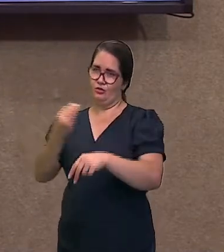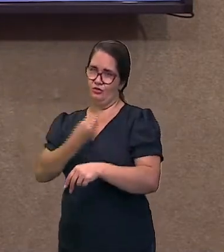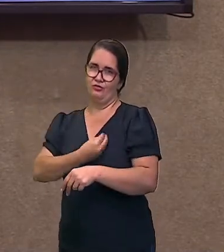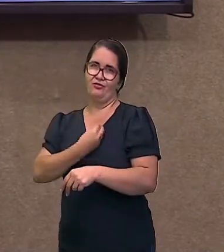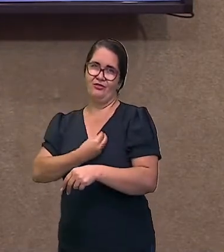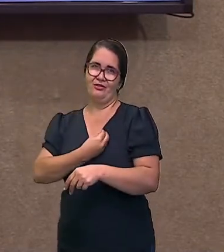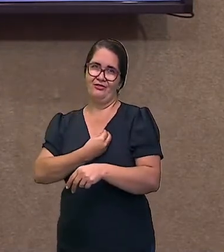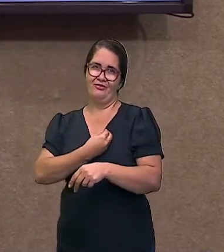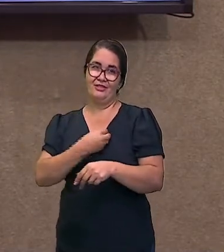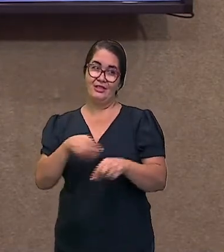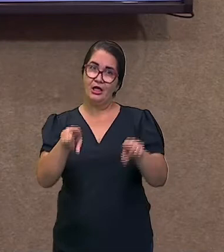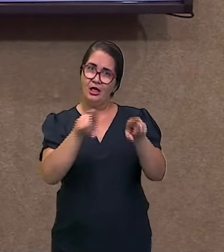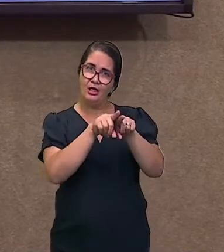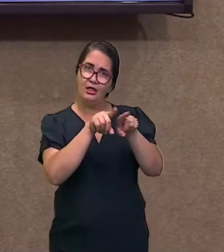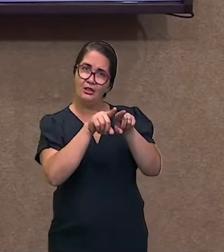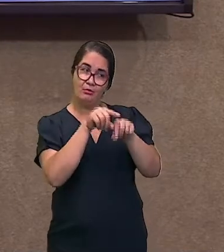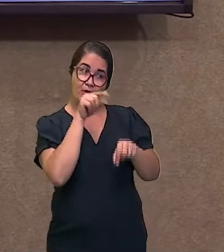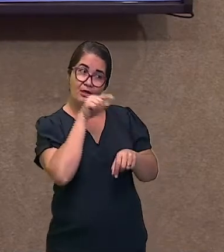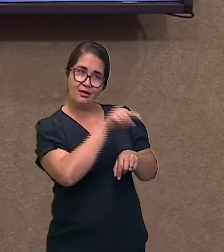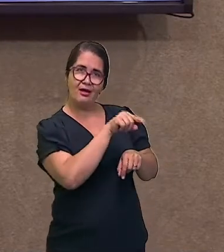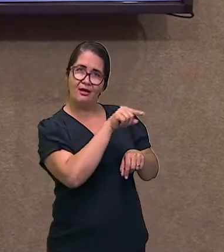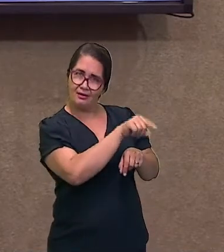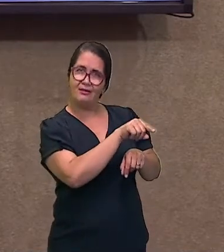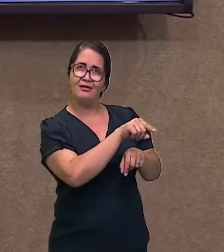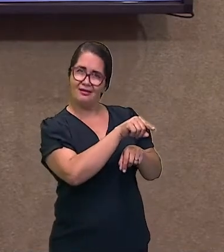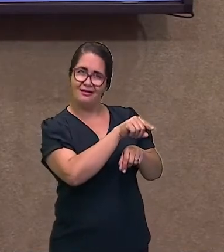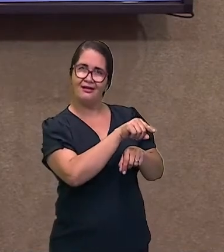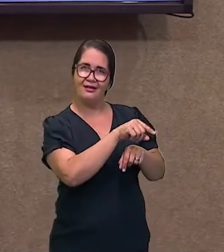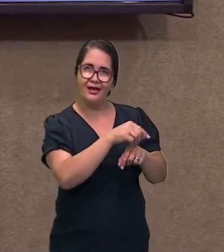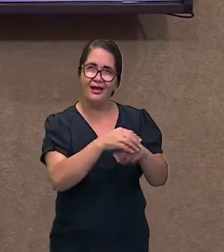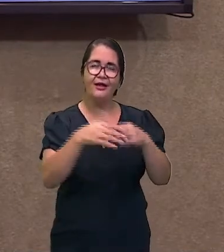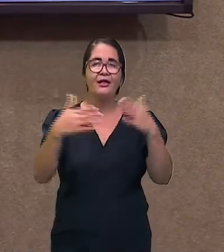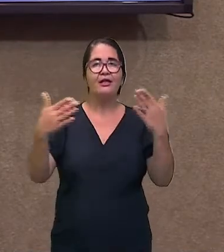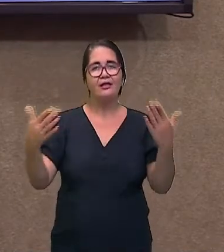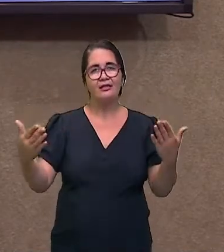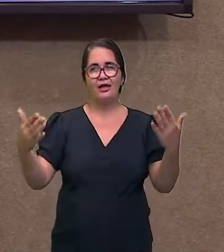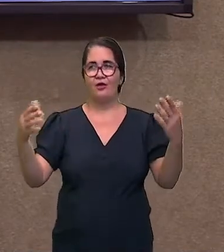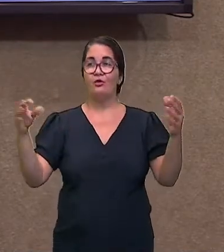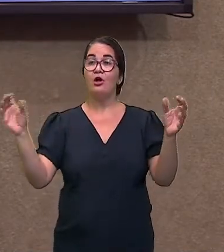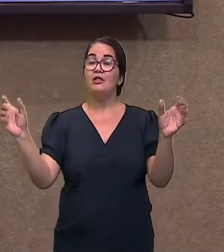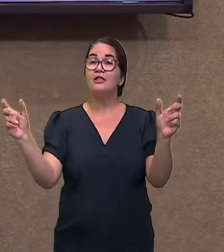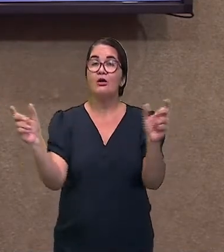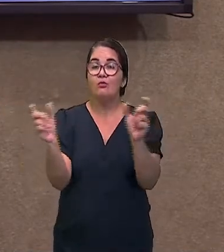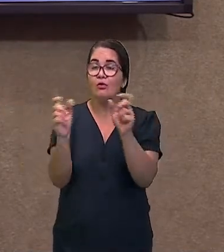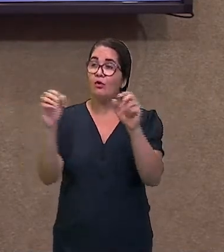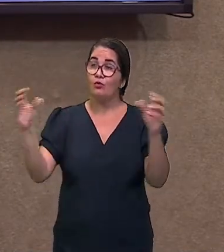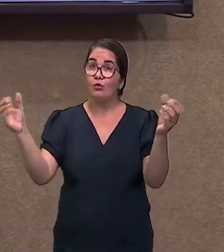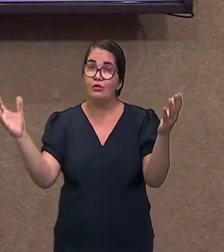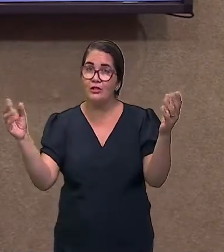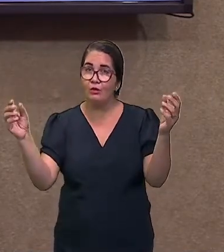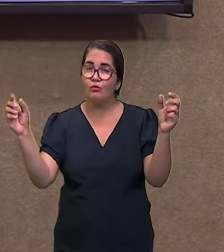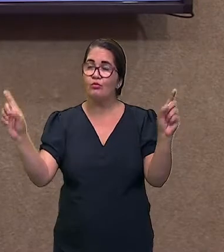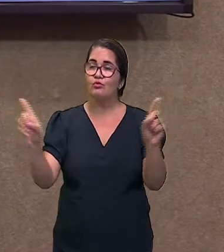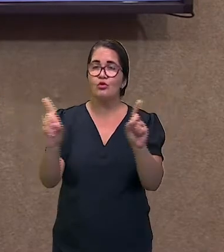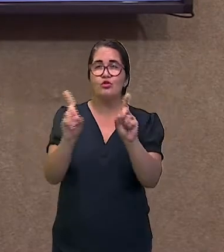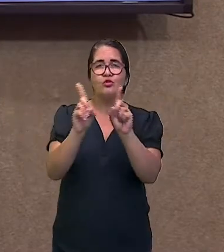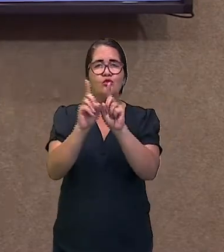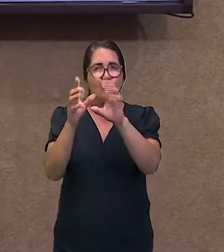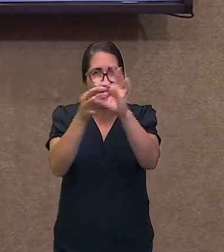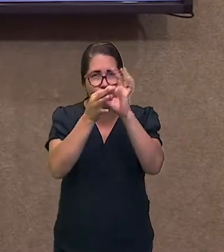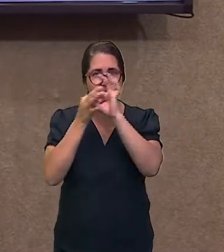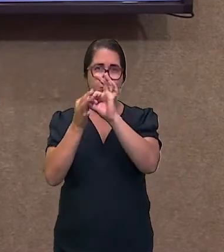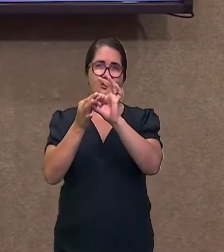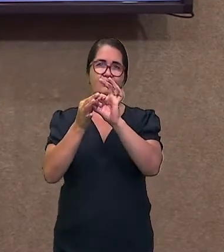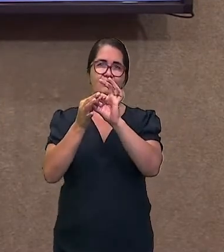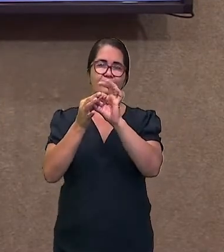sem que haja uma interferência prejudicial a nenhum ser. Então, vamos lá! O que